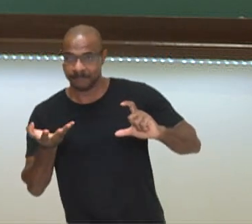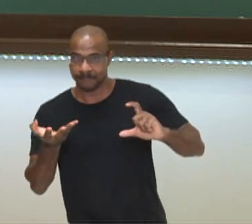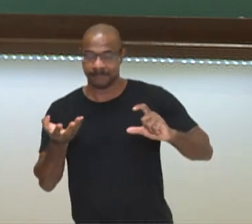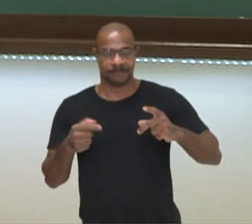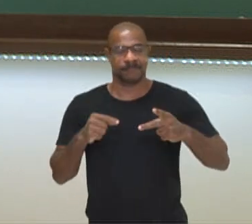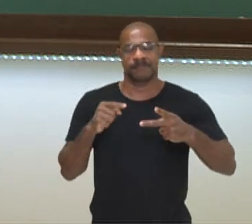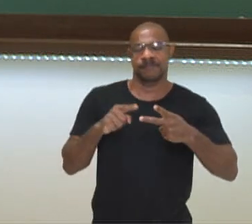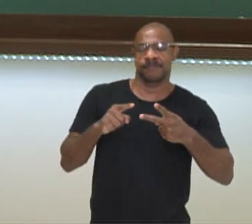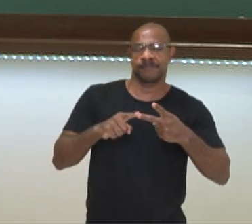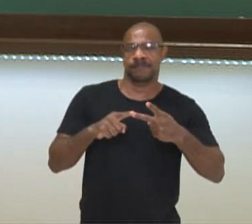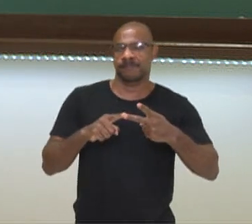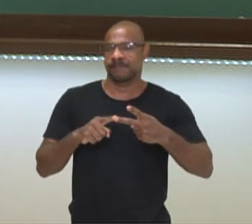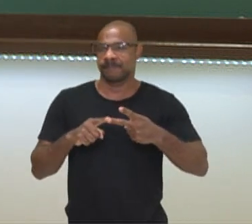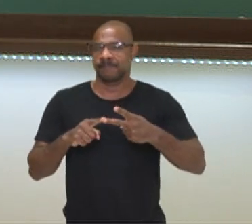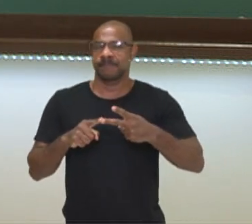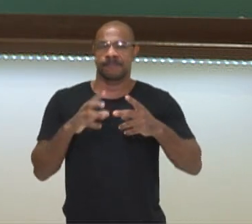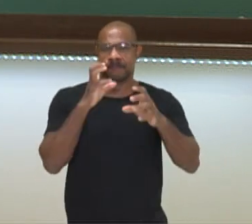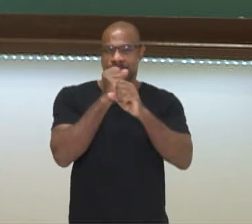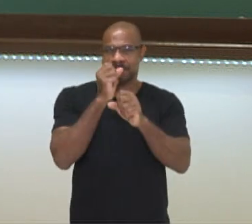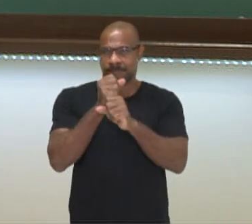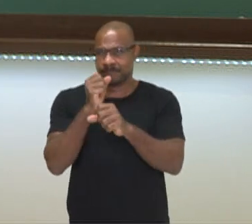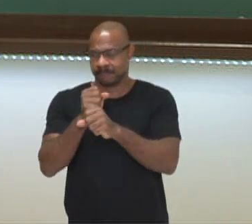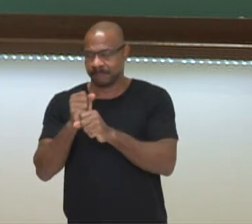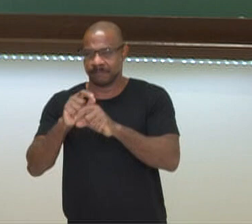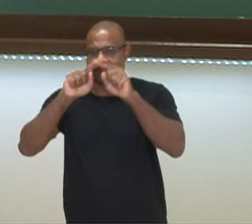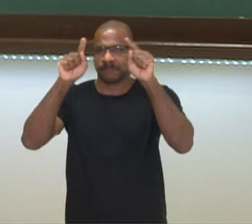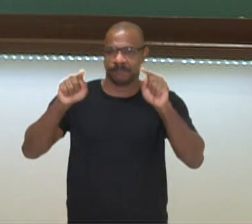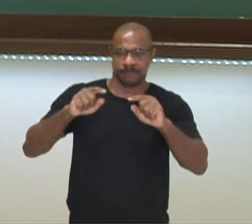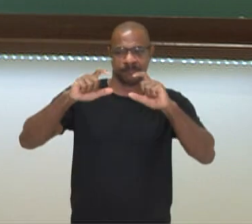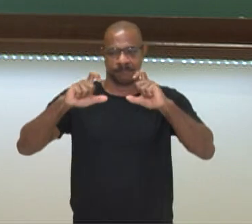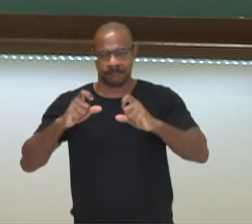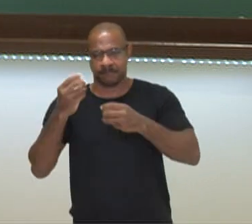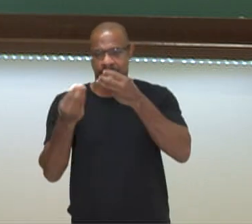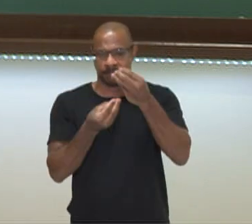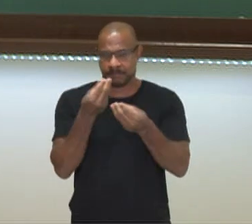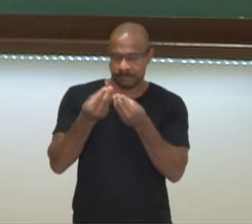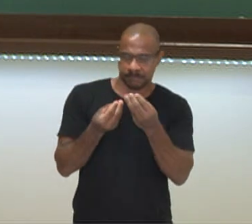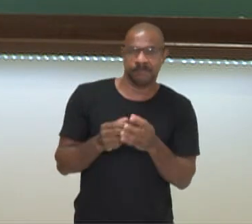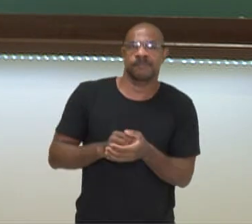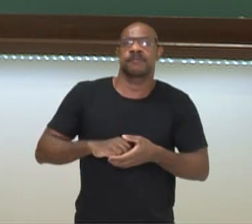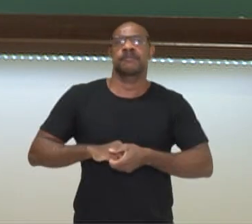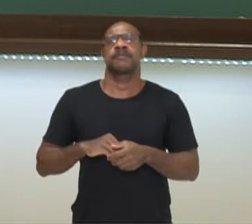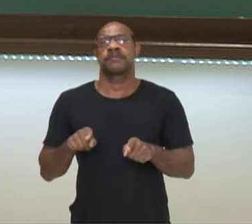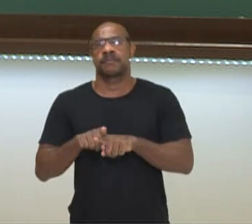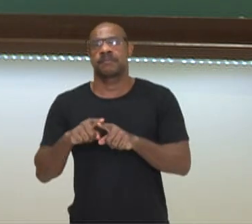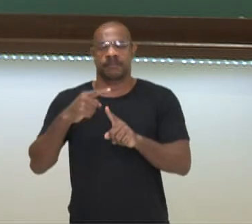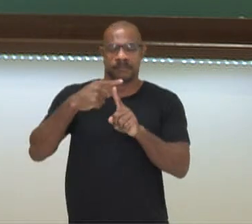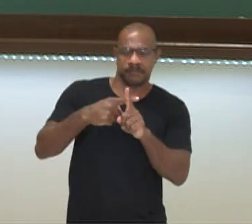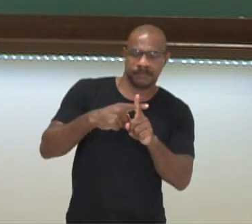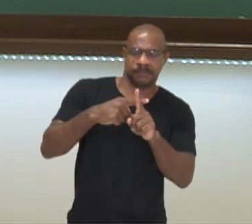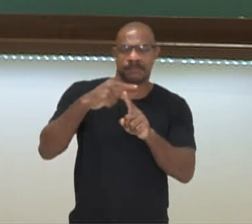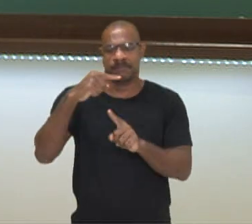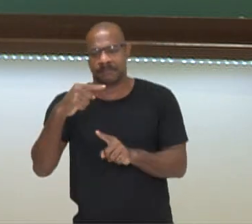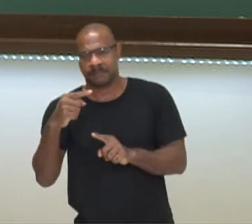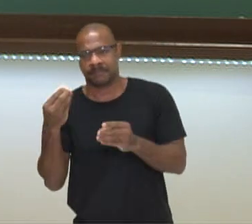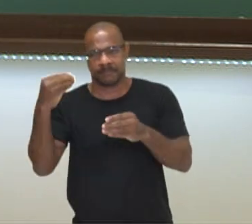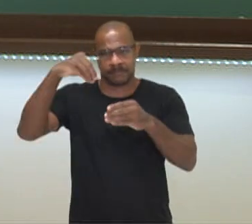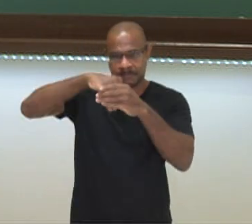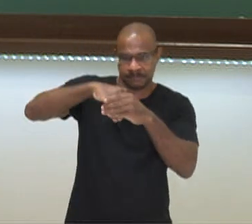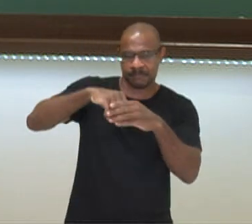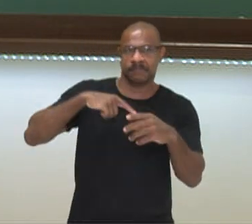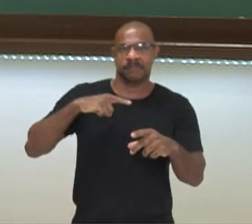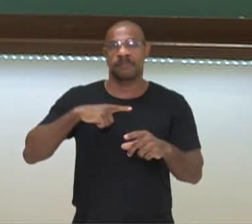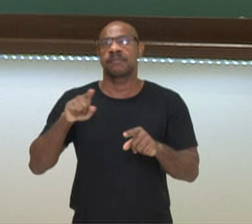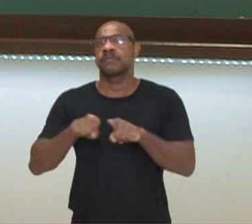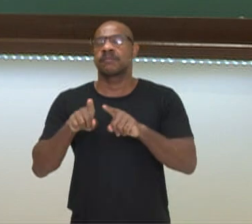operações matemáticas que aparecem nessas expressões numéricas, os sinais de associação que aparecem nessas expressões e o que